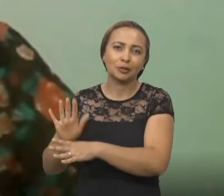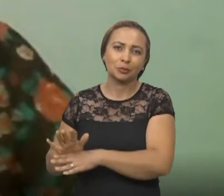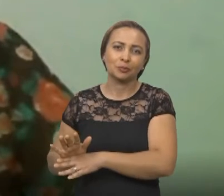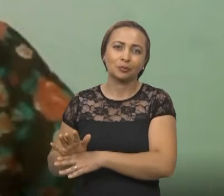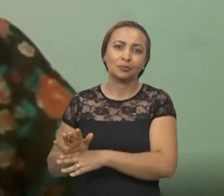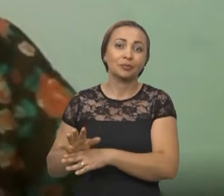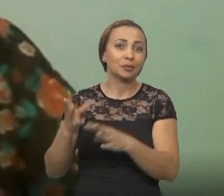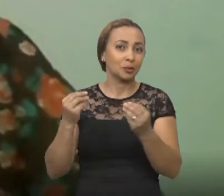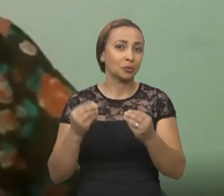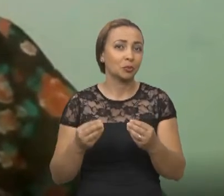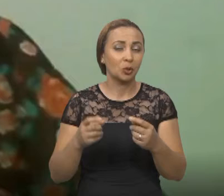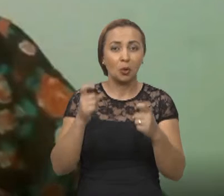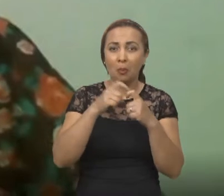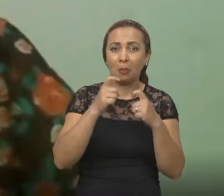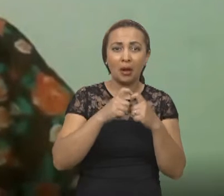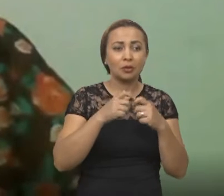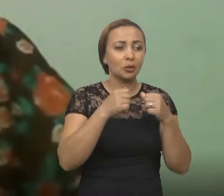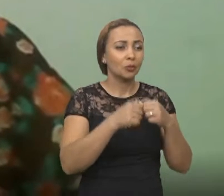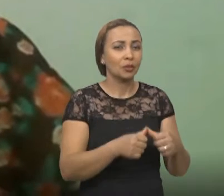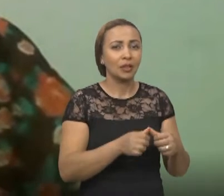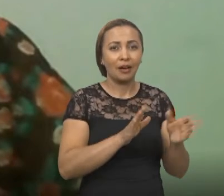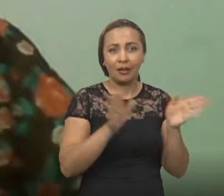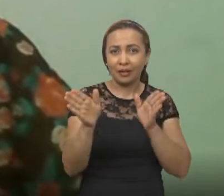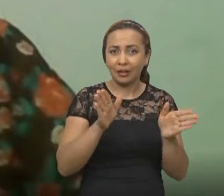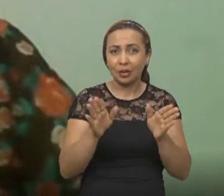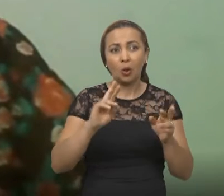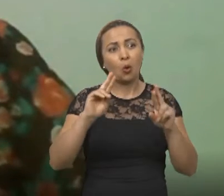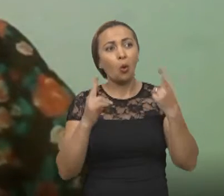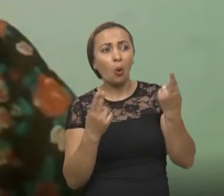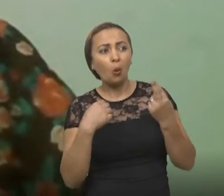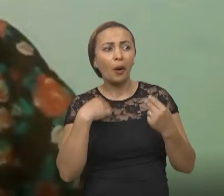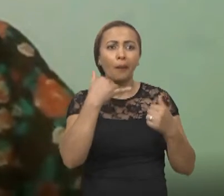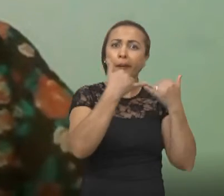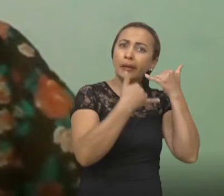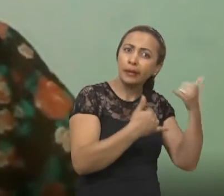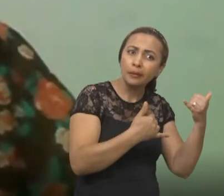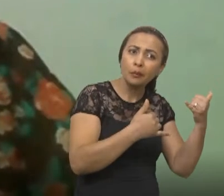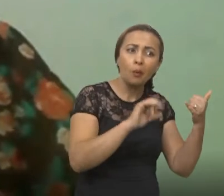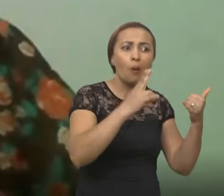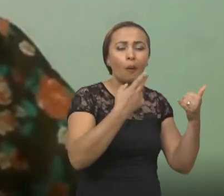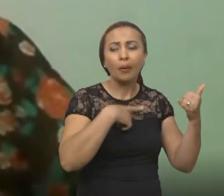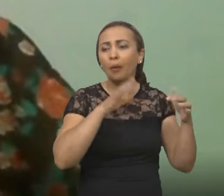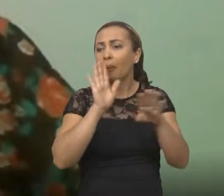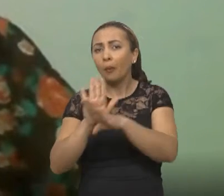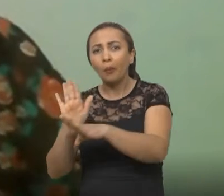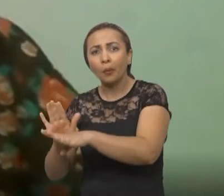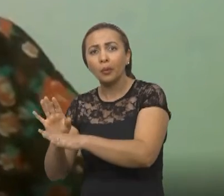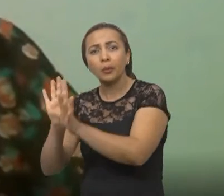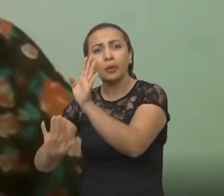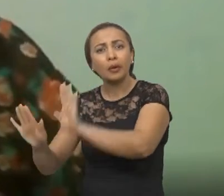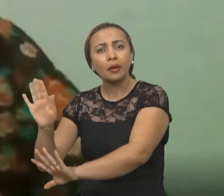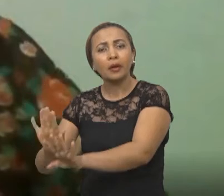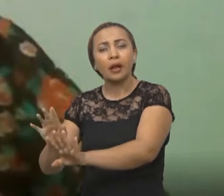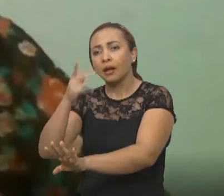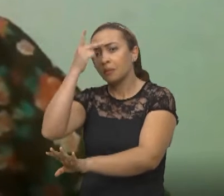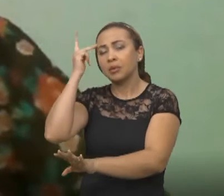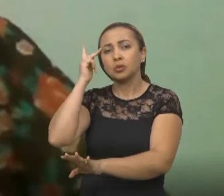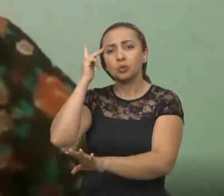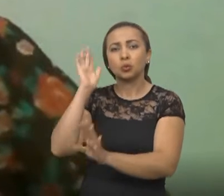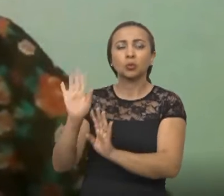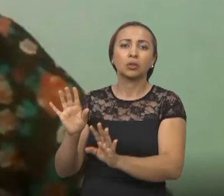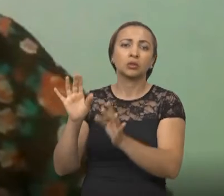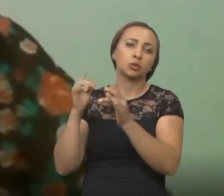no hospital e muitas vezes o médico fica entre ou eu me comunico com as famílias ou eu faço o